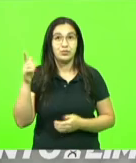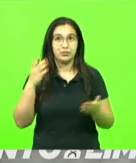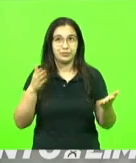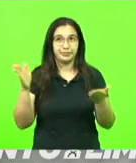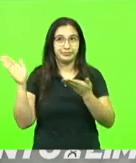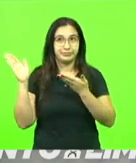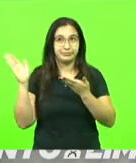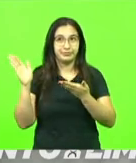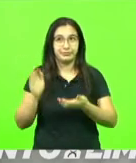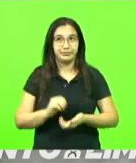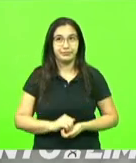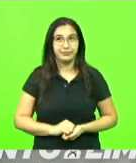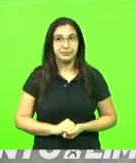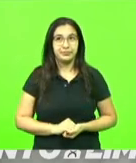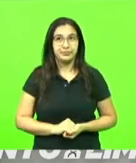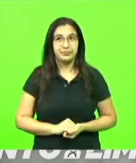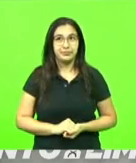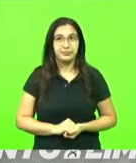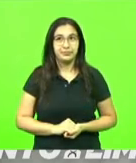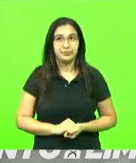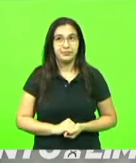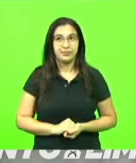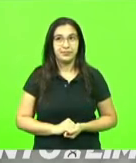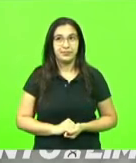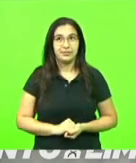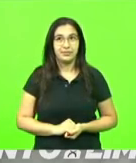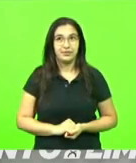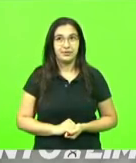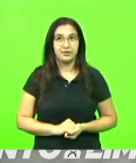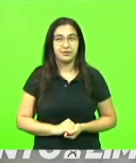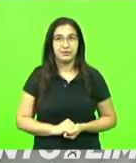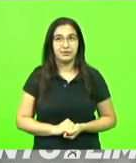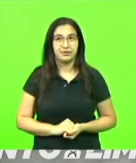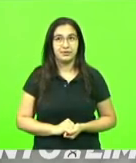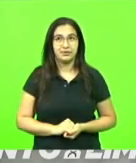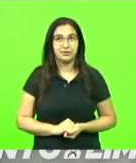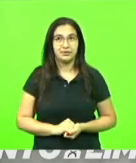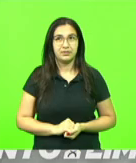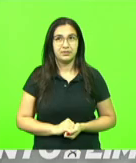de furto, todas nessa mesma região.